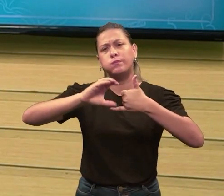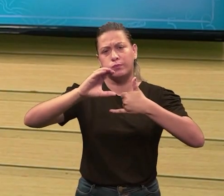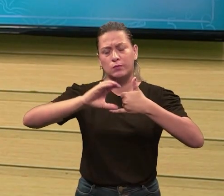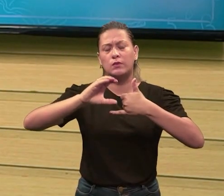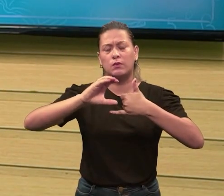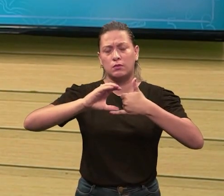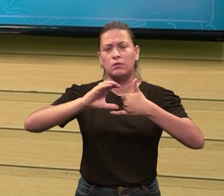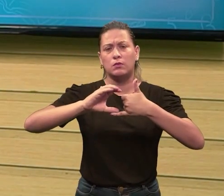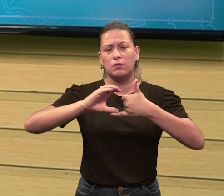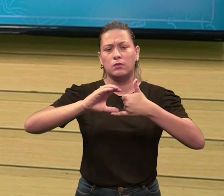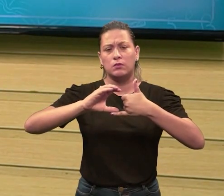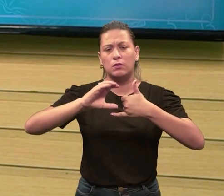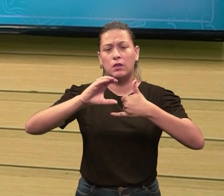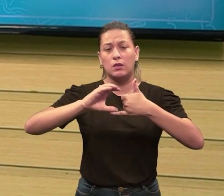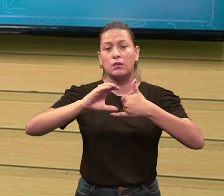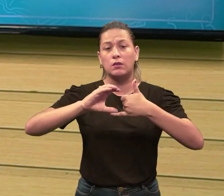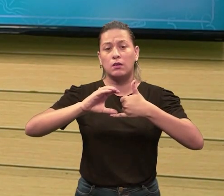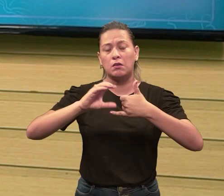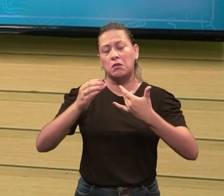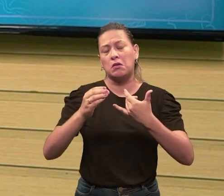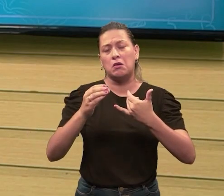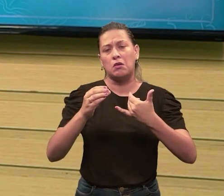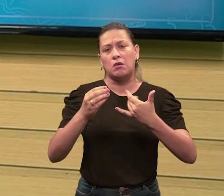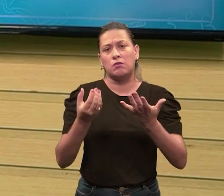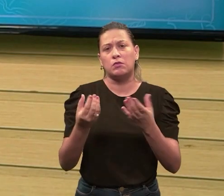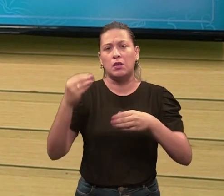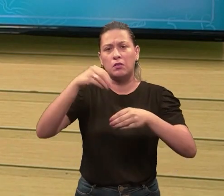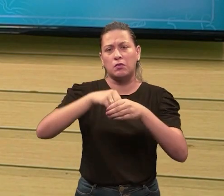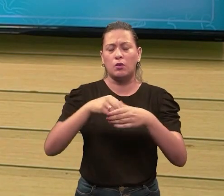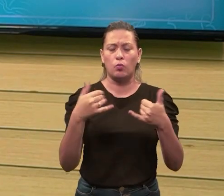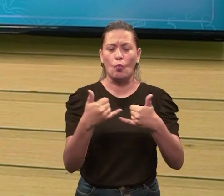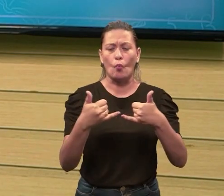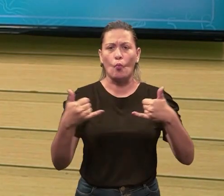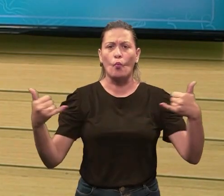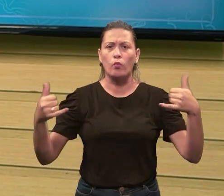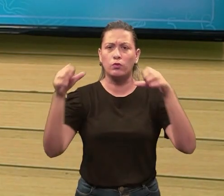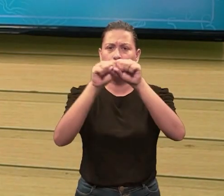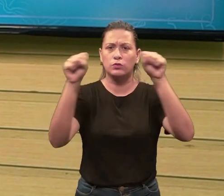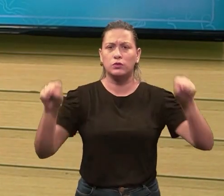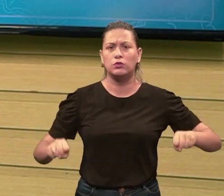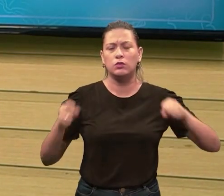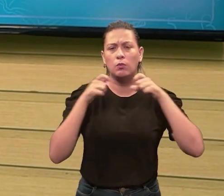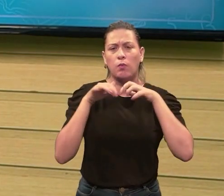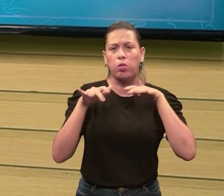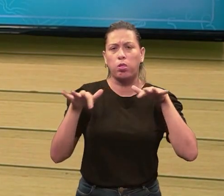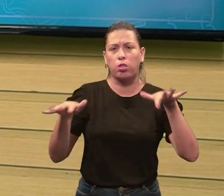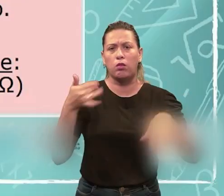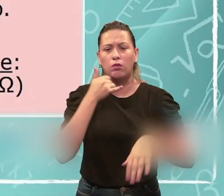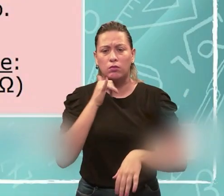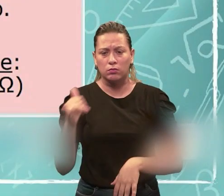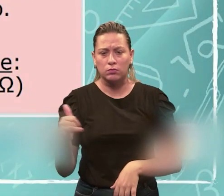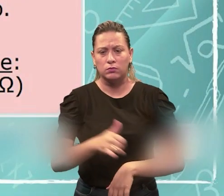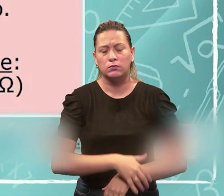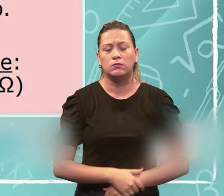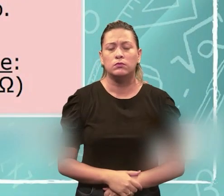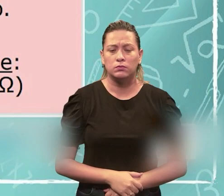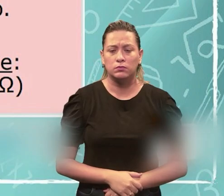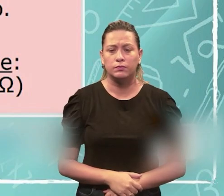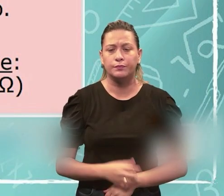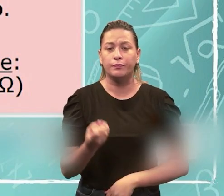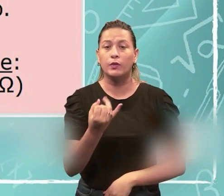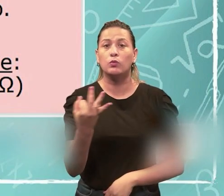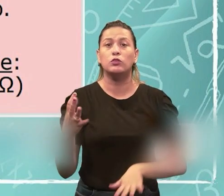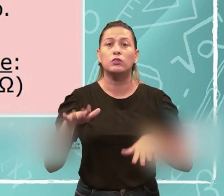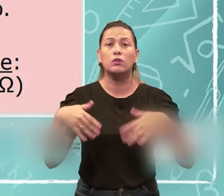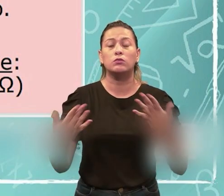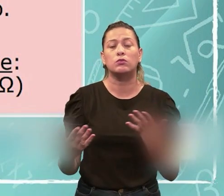passa de corrente por um fio, por um sistema de condução de energia, né, é a corrente, e ela